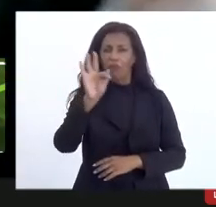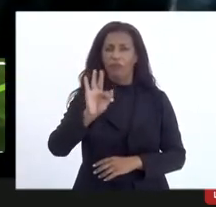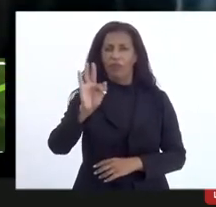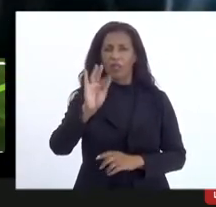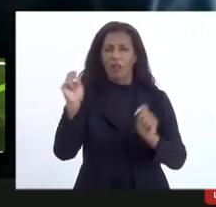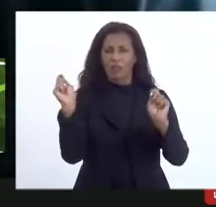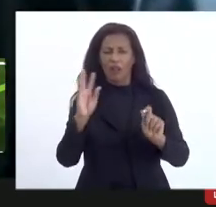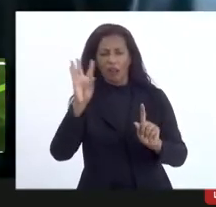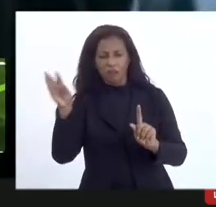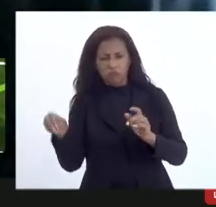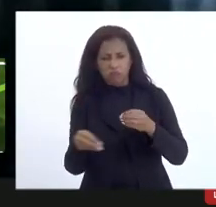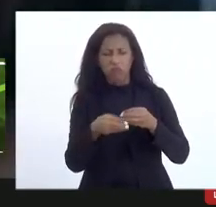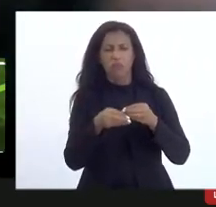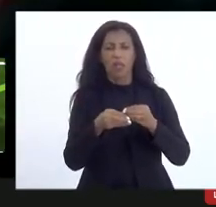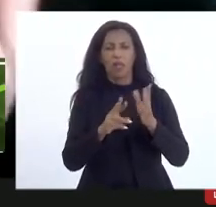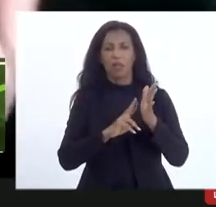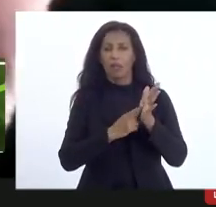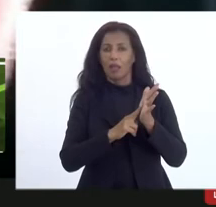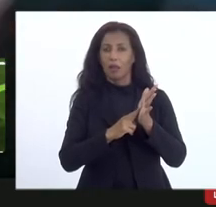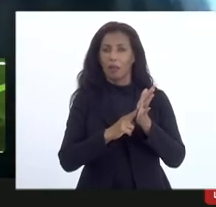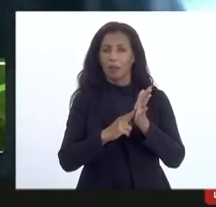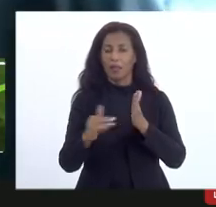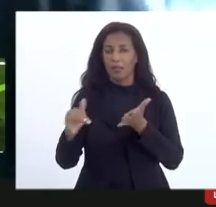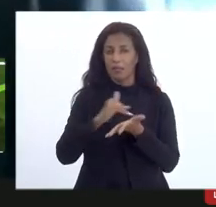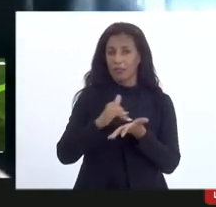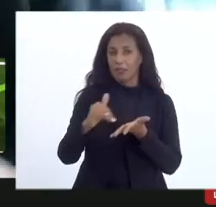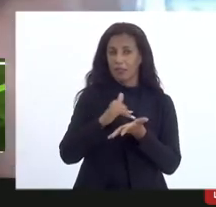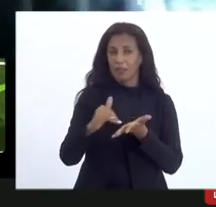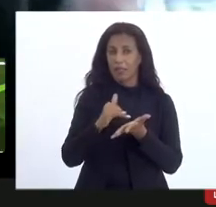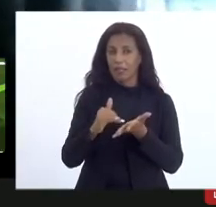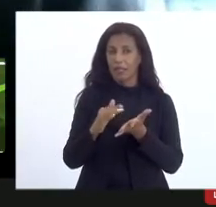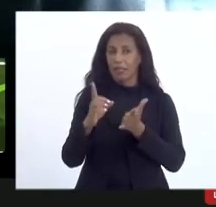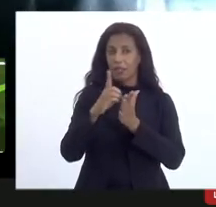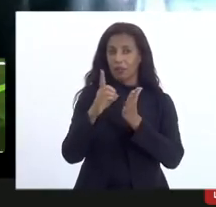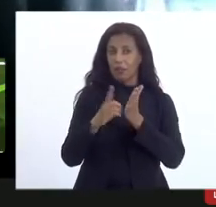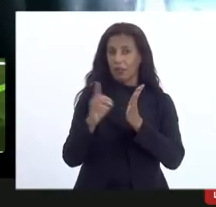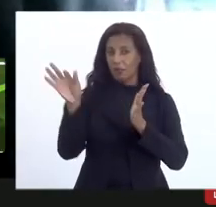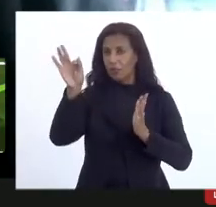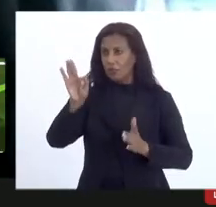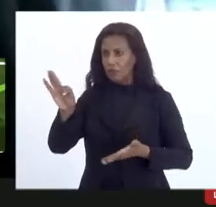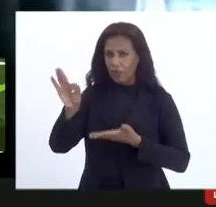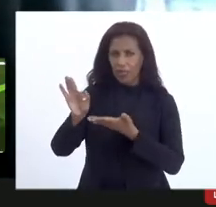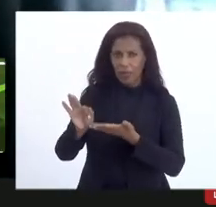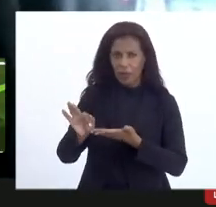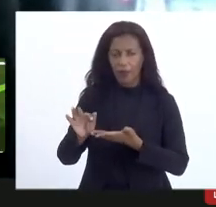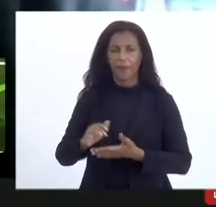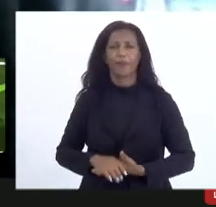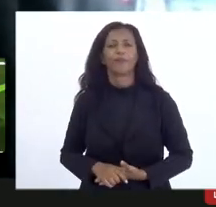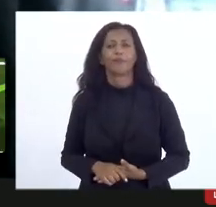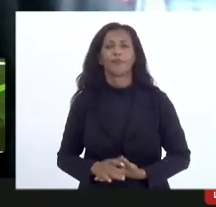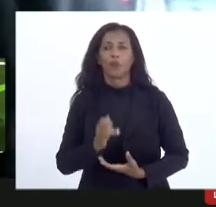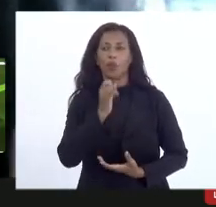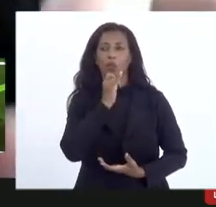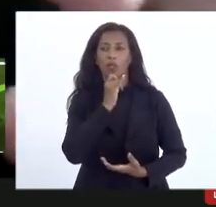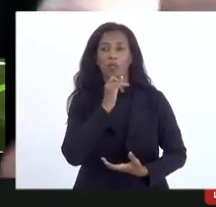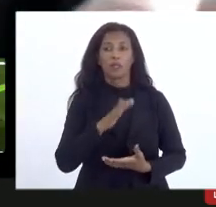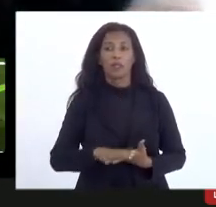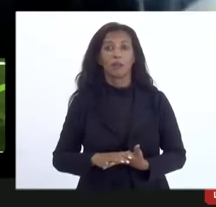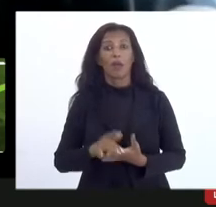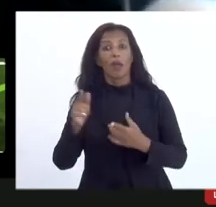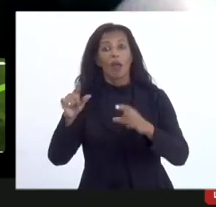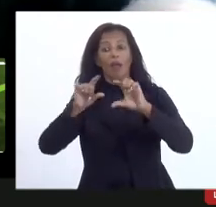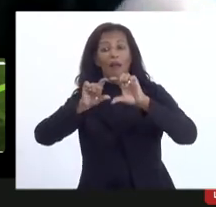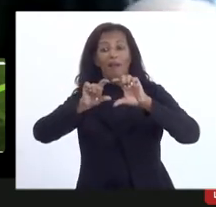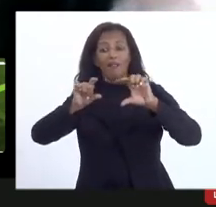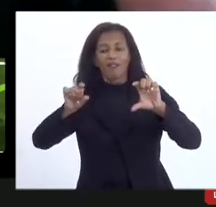caberá a secretaria regulamentar nos termos do decreto federal tal por exemplo então aí